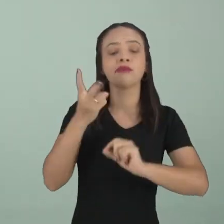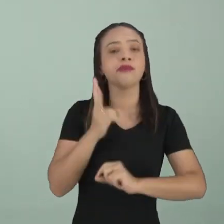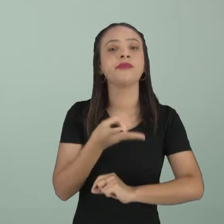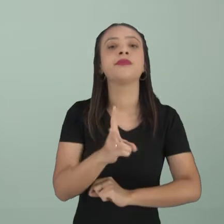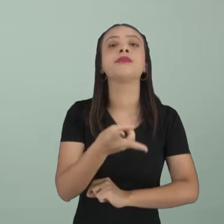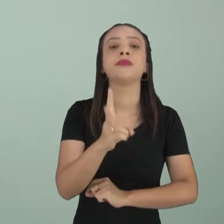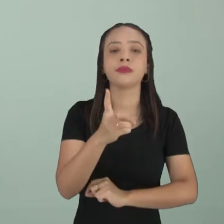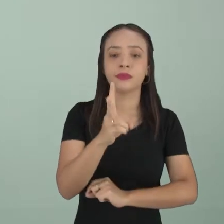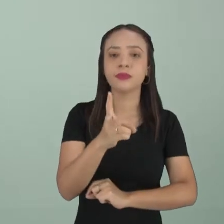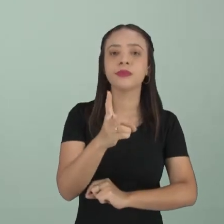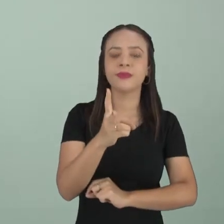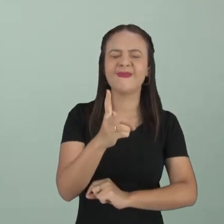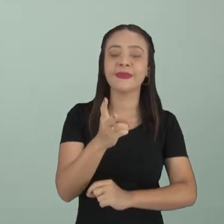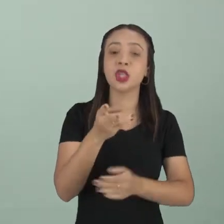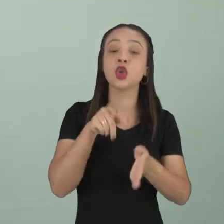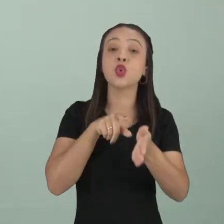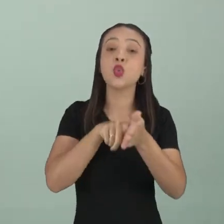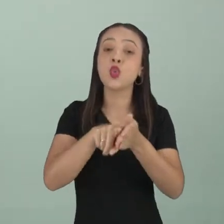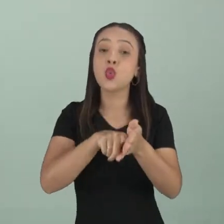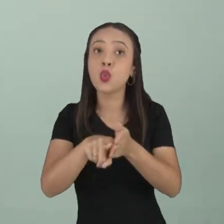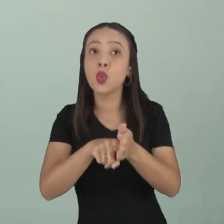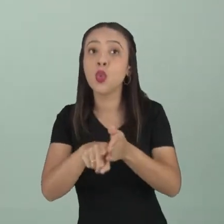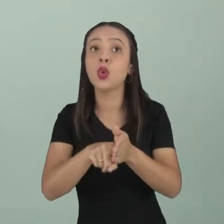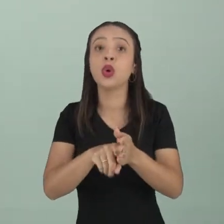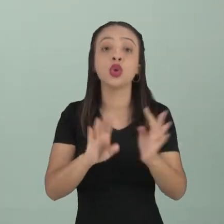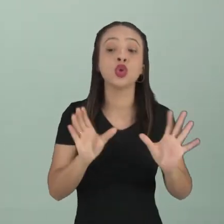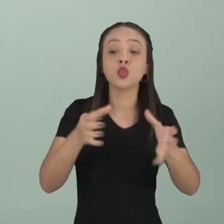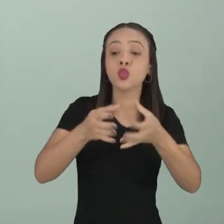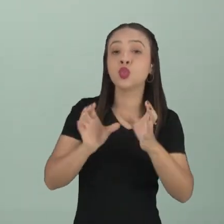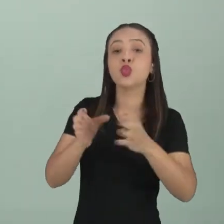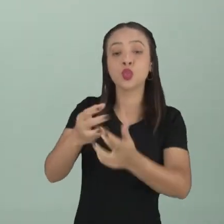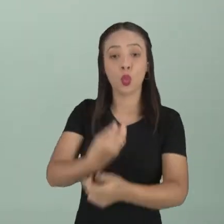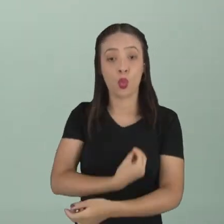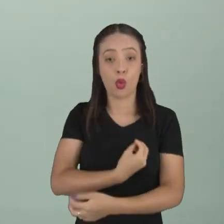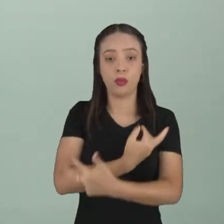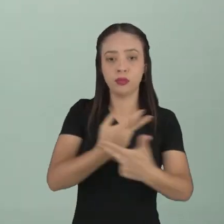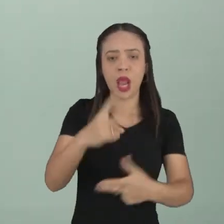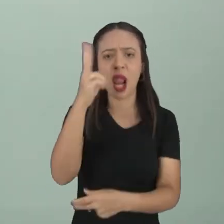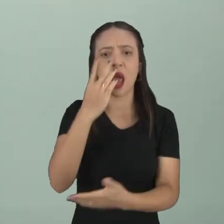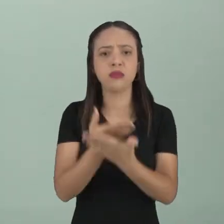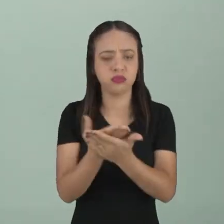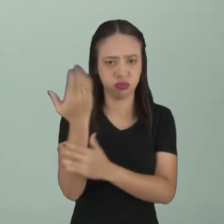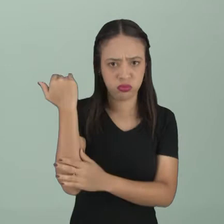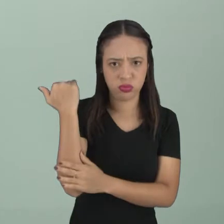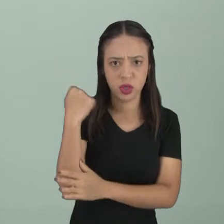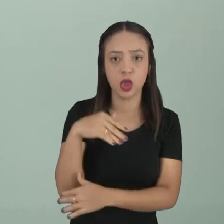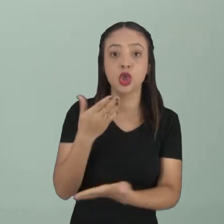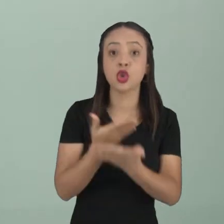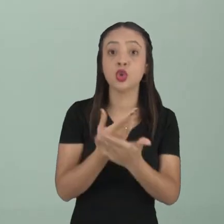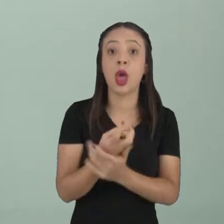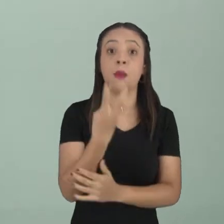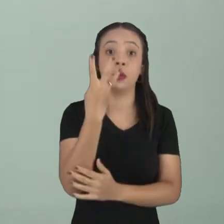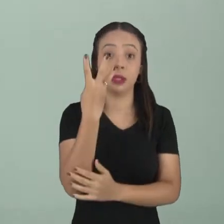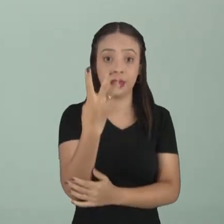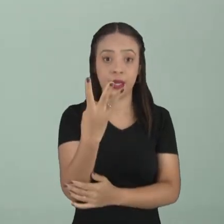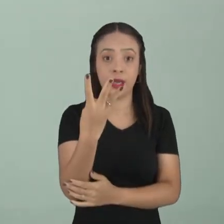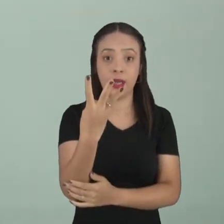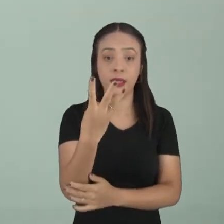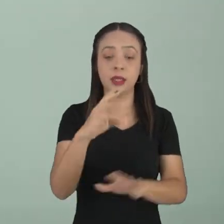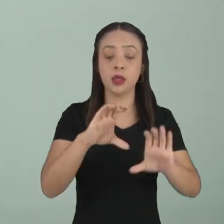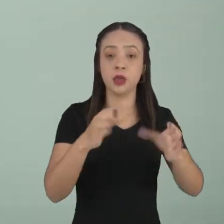continuidade ao estudo dos reinos dos seres vivos. Lembra lá que na nossa última aula nós trabalhamos os 3 primeiros reinos.